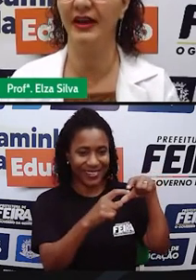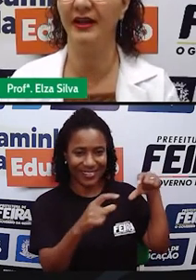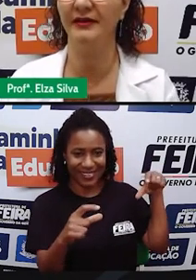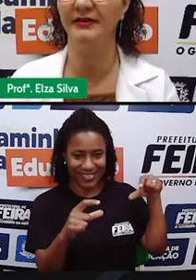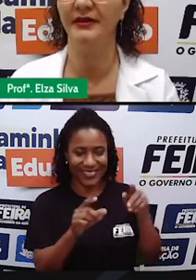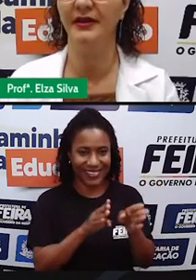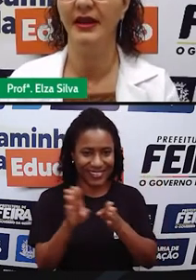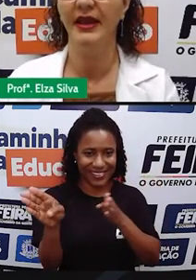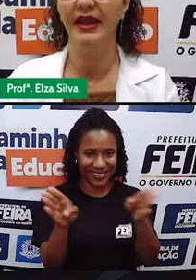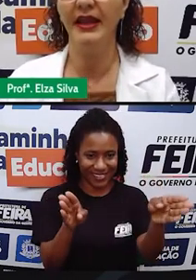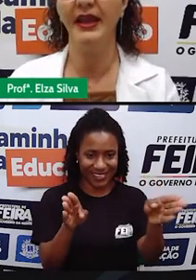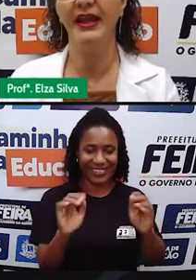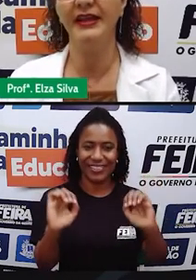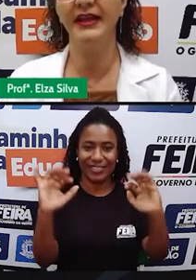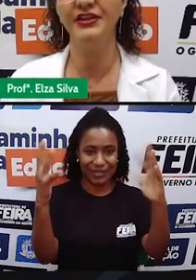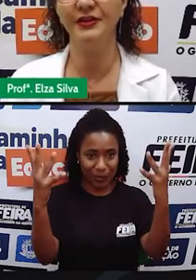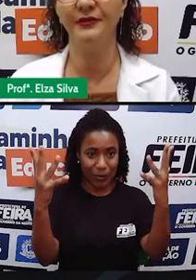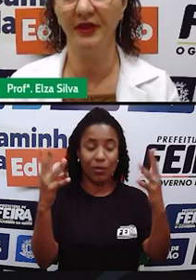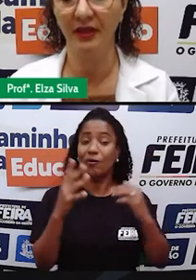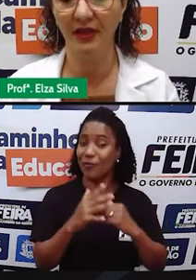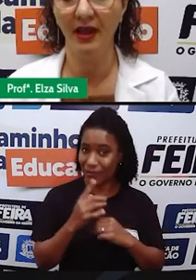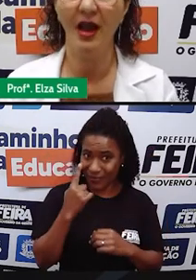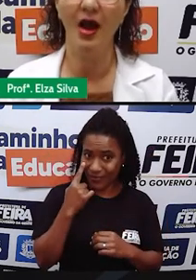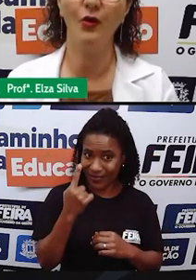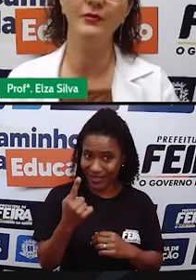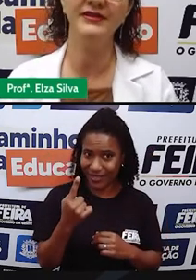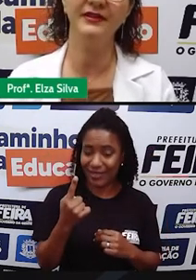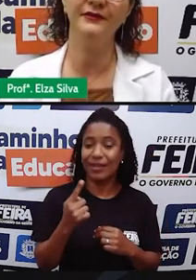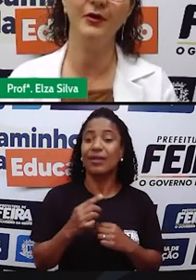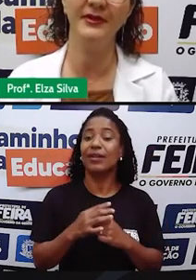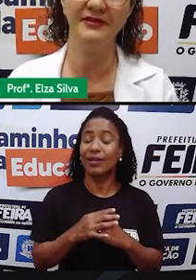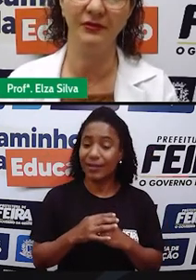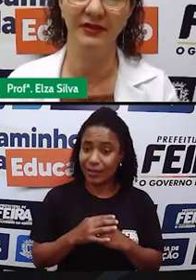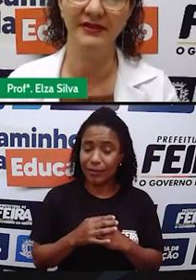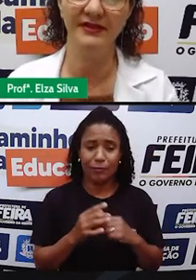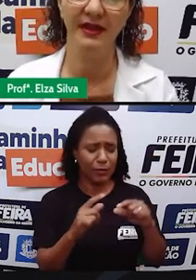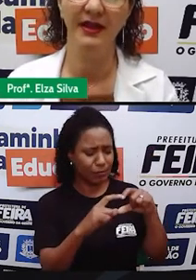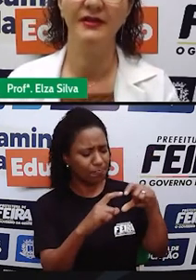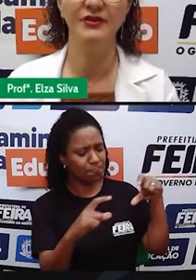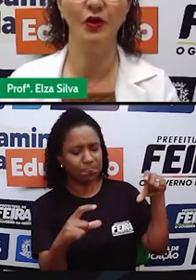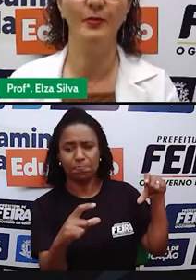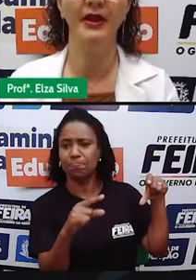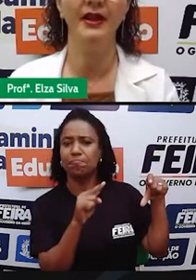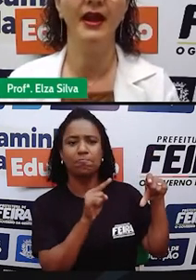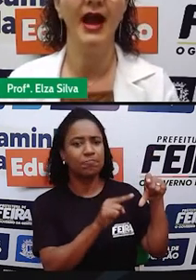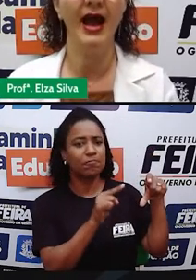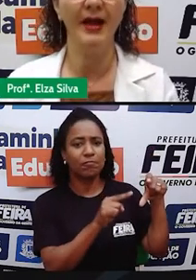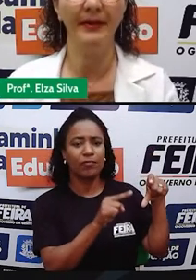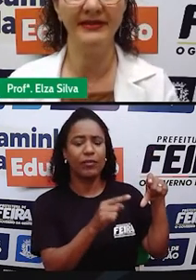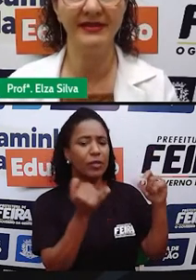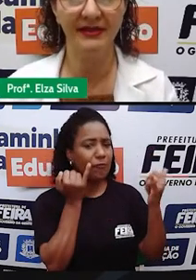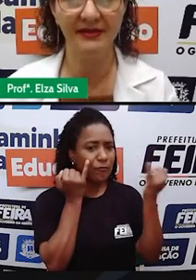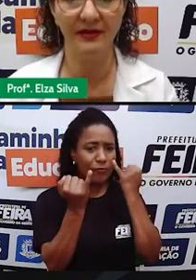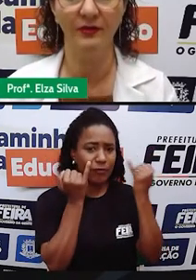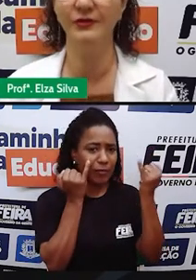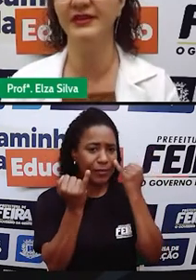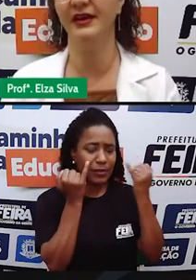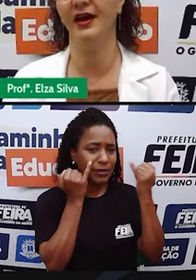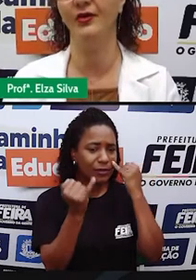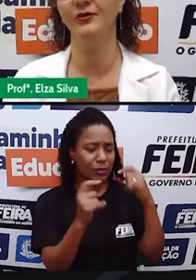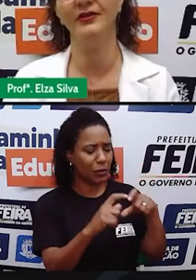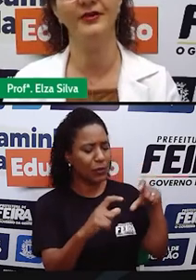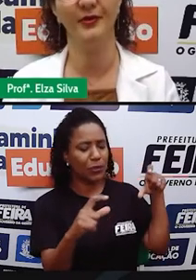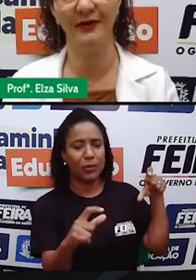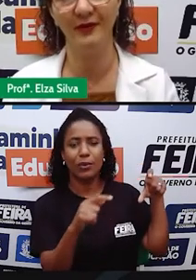feature Andrea e identifique algumas informações sobre a apreciação